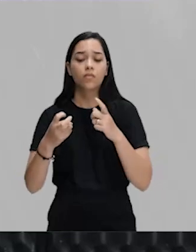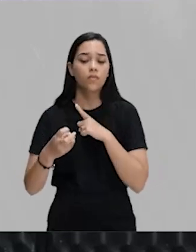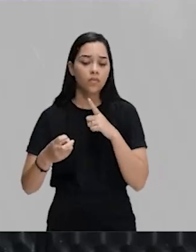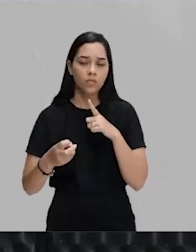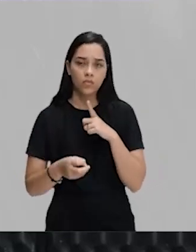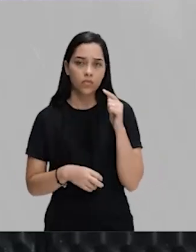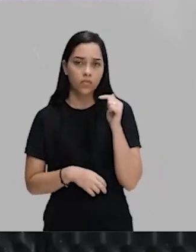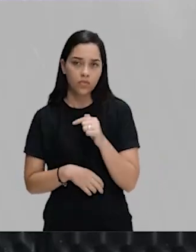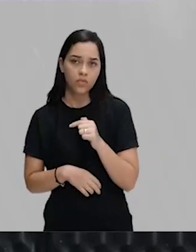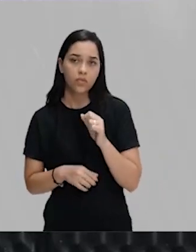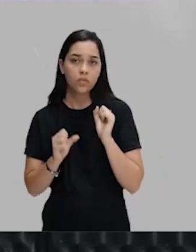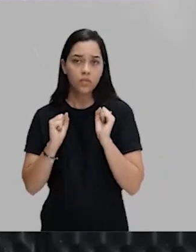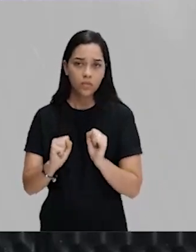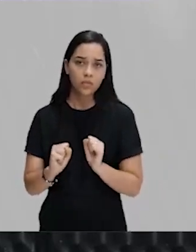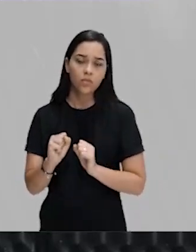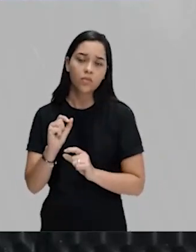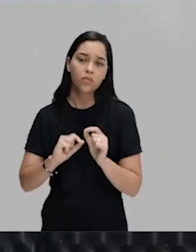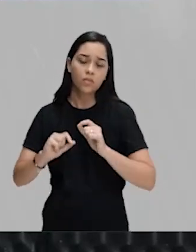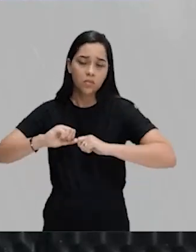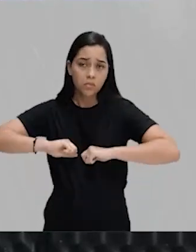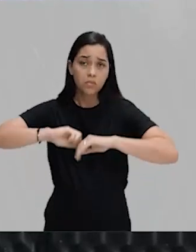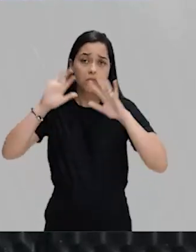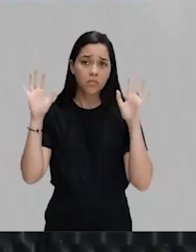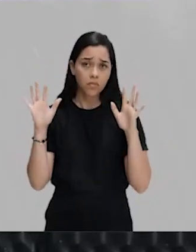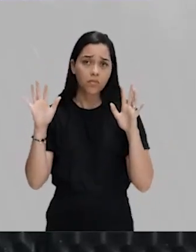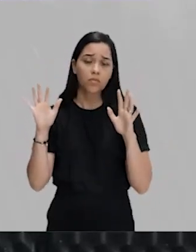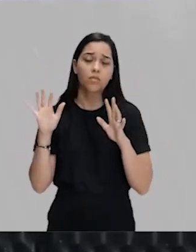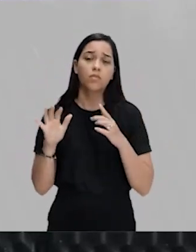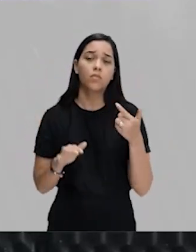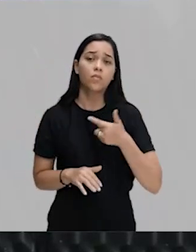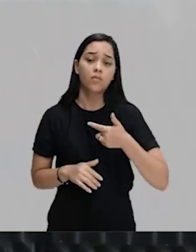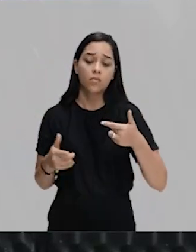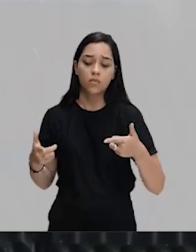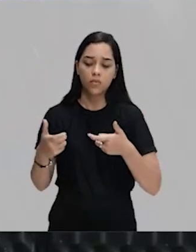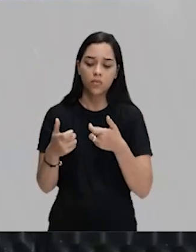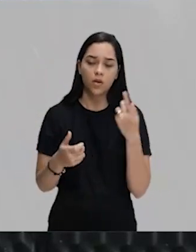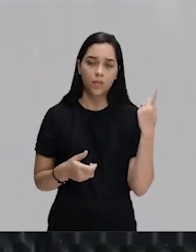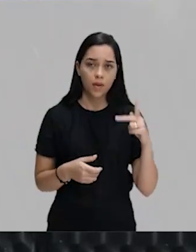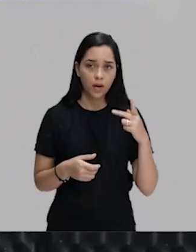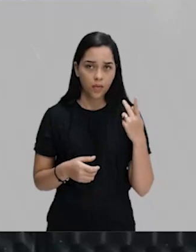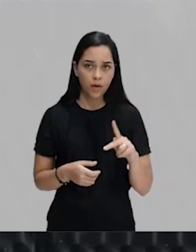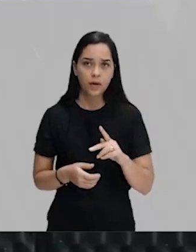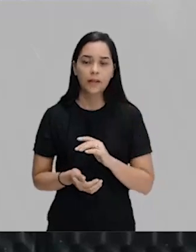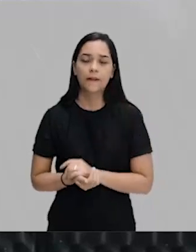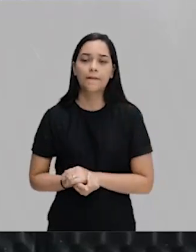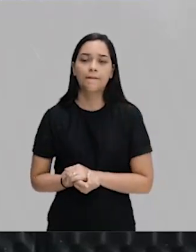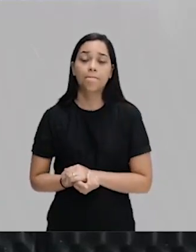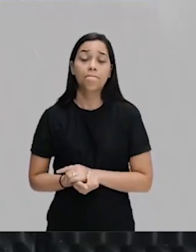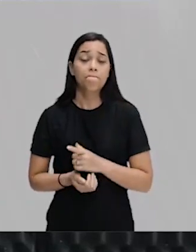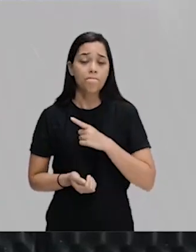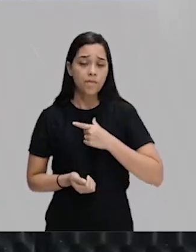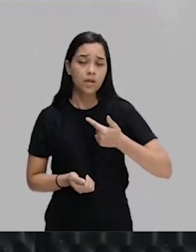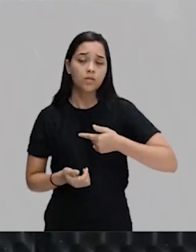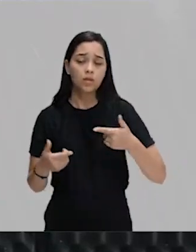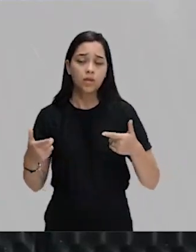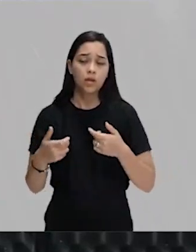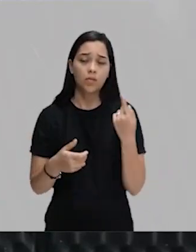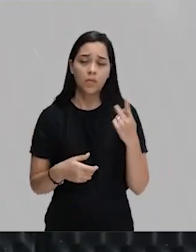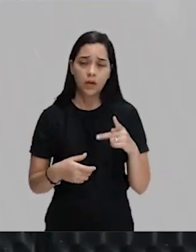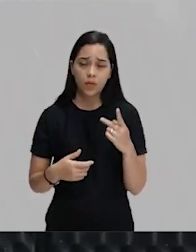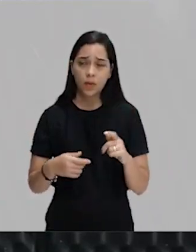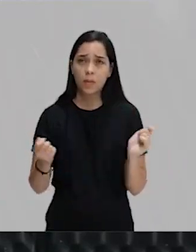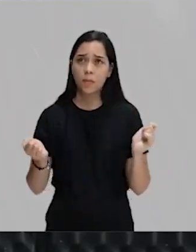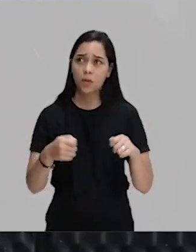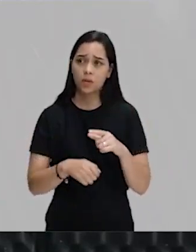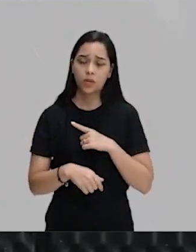questão, inclusive, ela ficou mais nítida após a Guerra do Paraguai. Após a Guerra do Paraguai, você percebe que